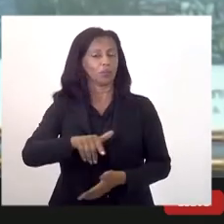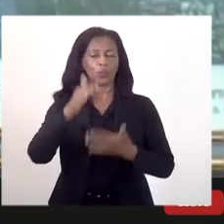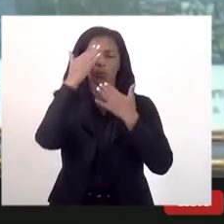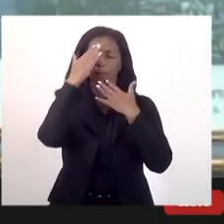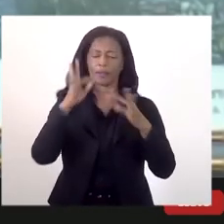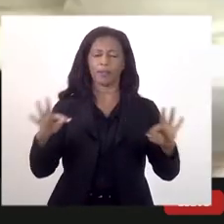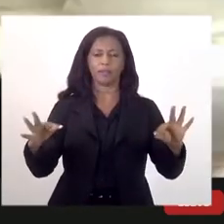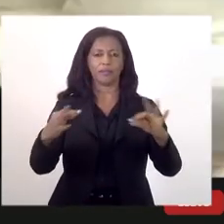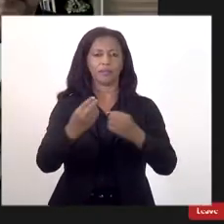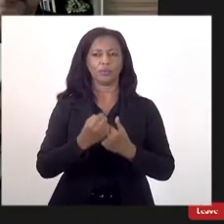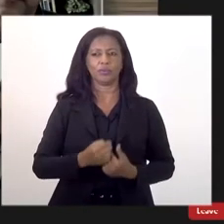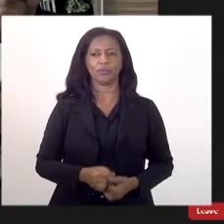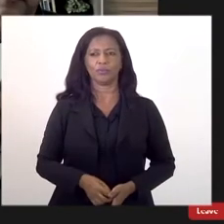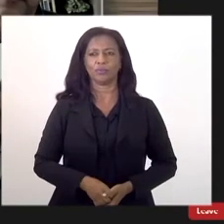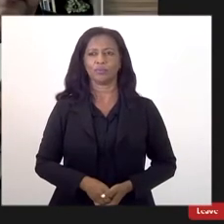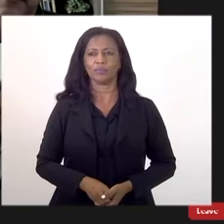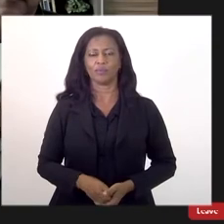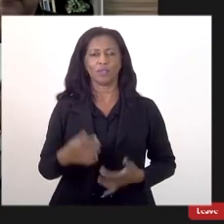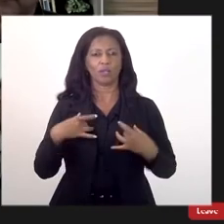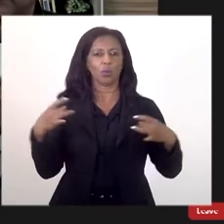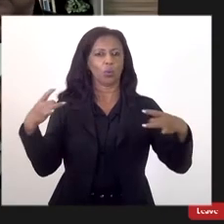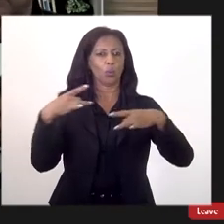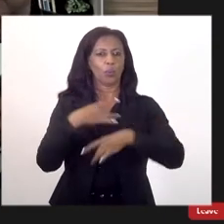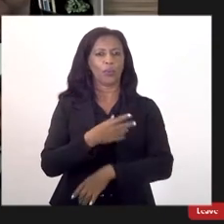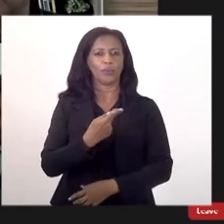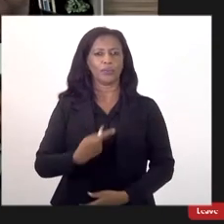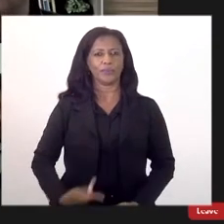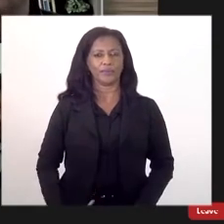a todos à disposição, presidente.